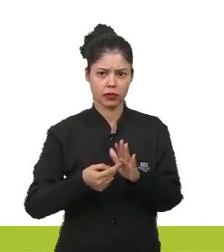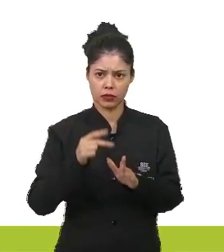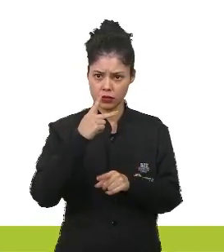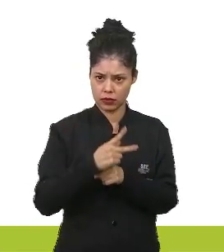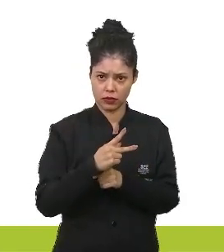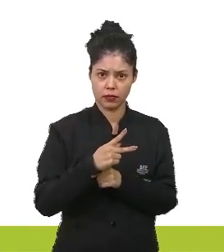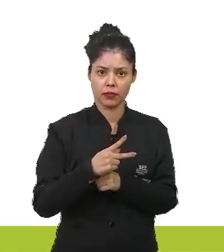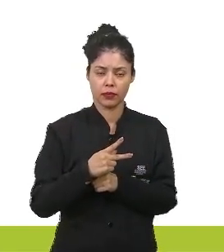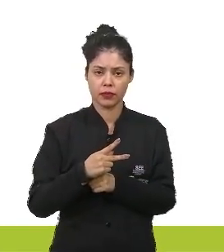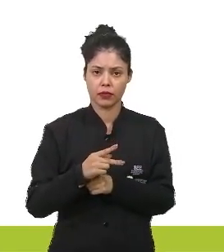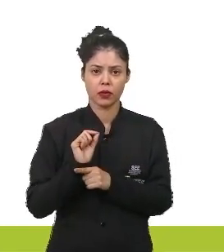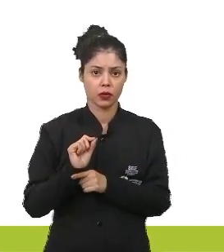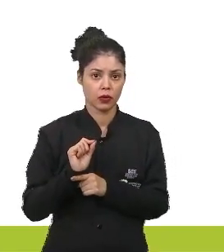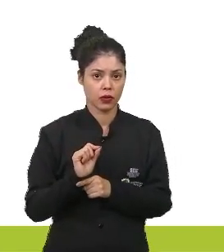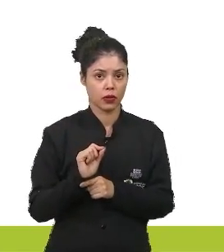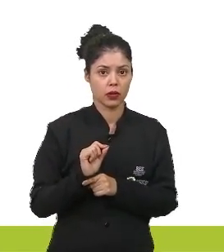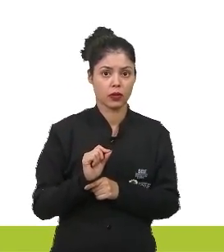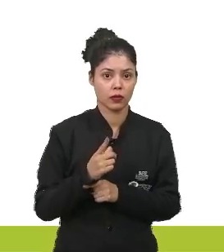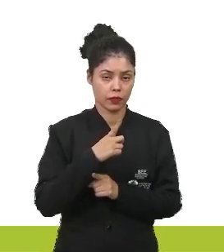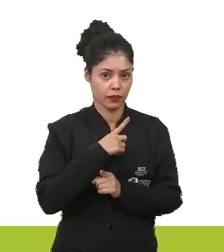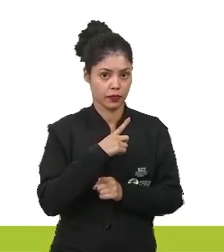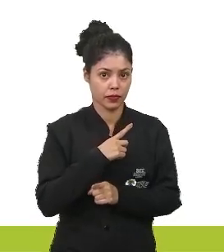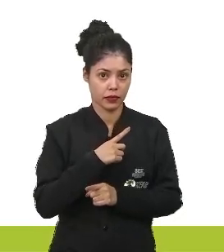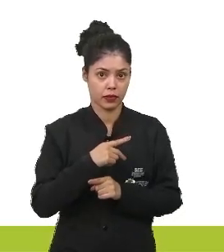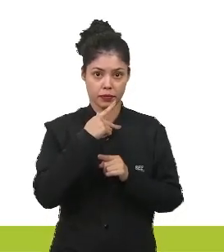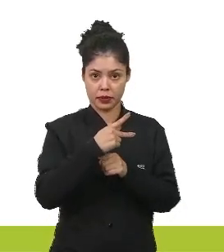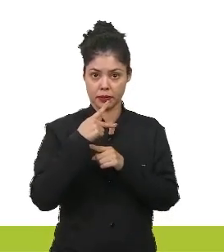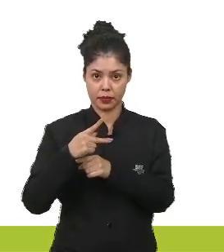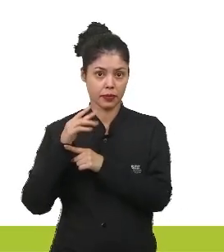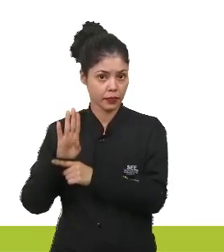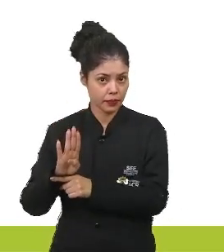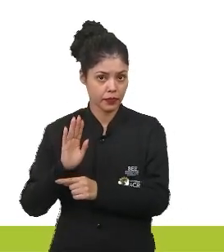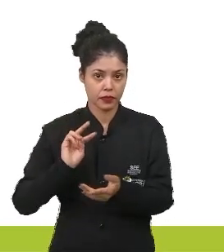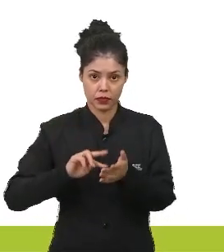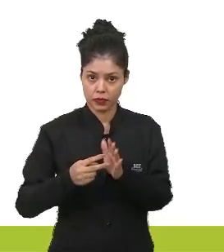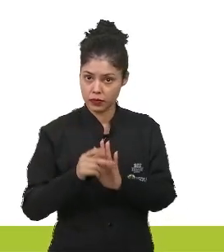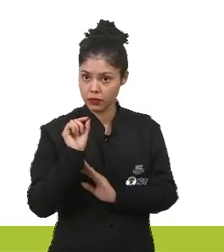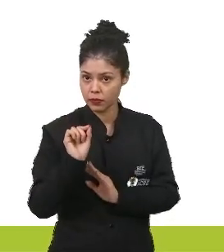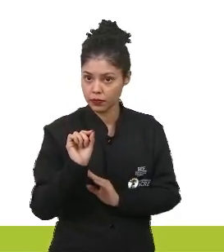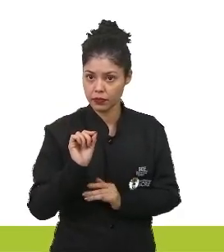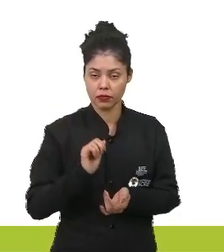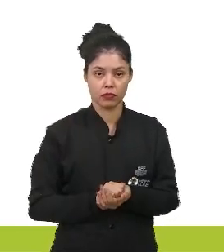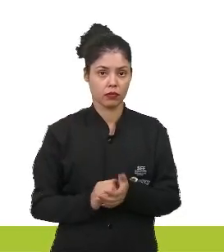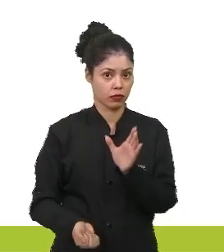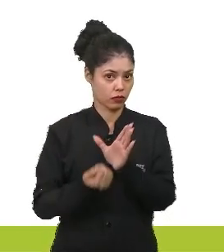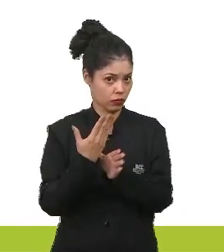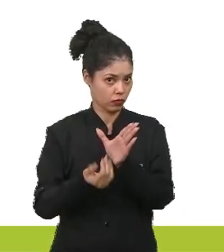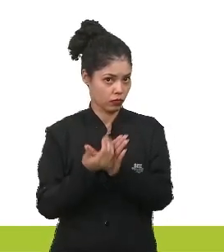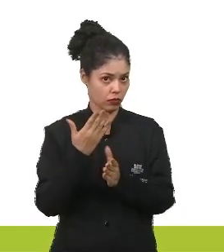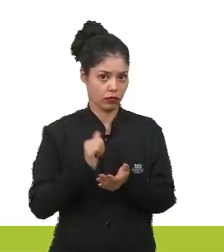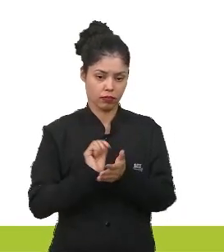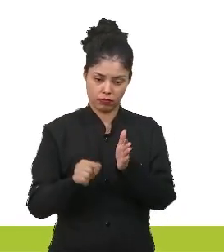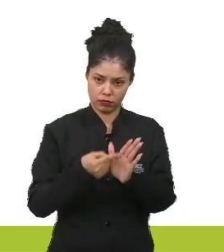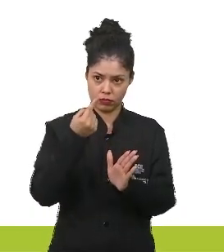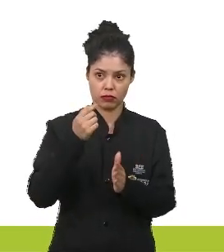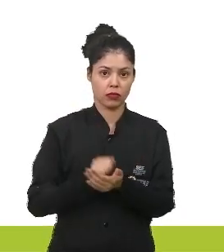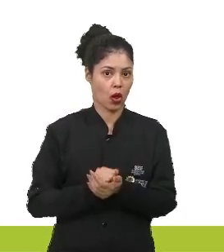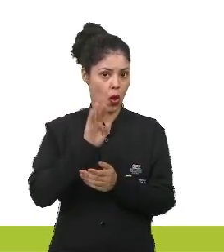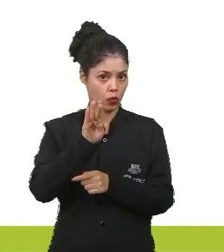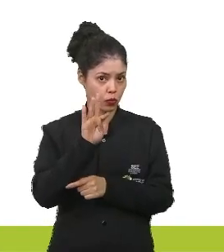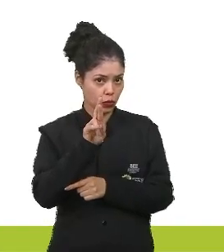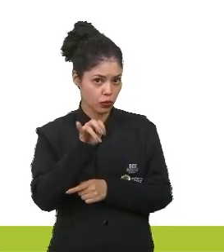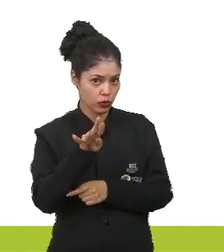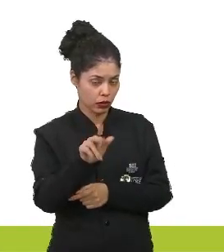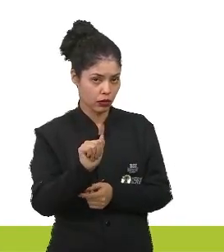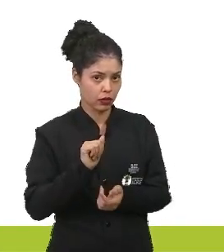P aqui, mas entenda que tem, tá? PPB significa produtividade primária bruta.